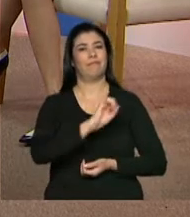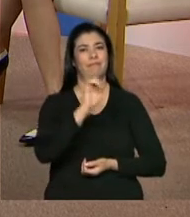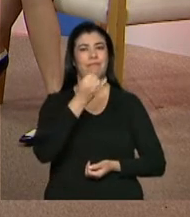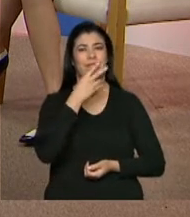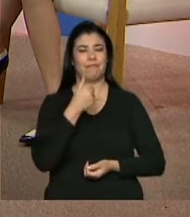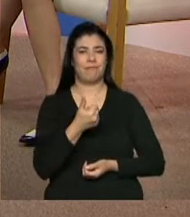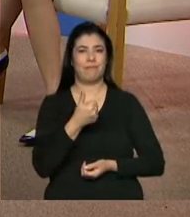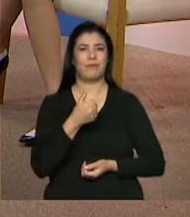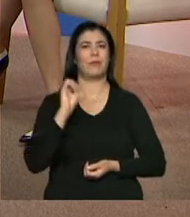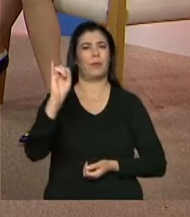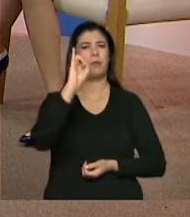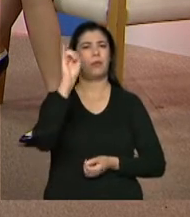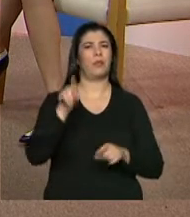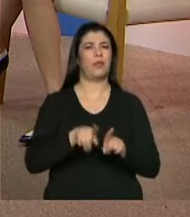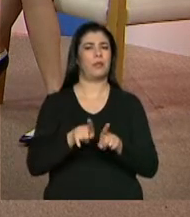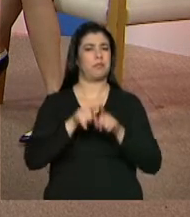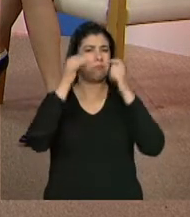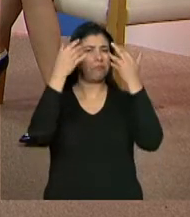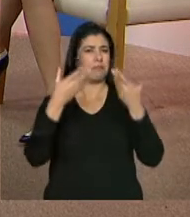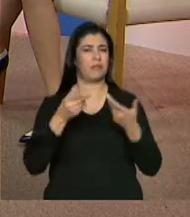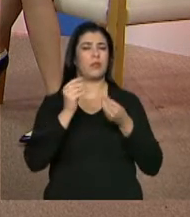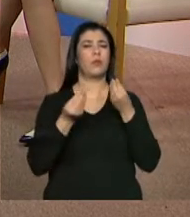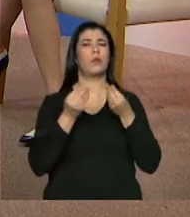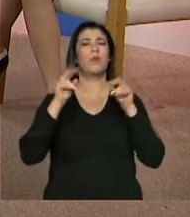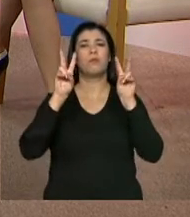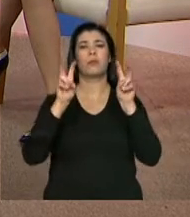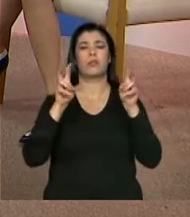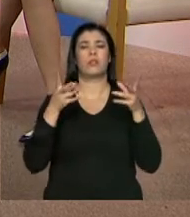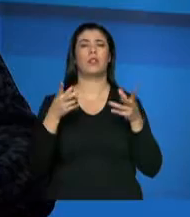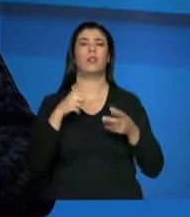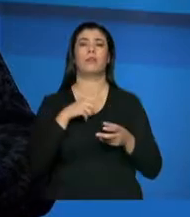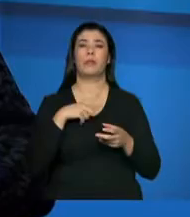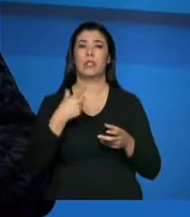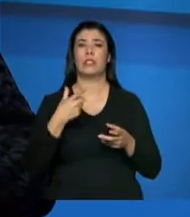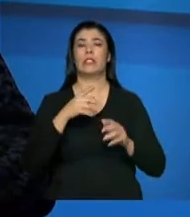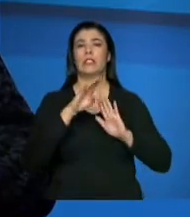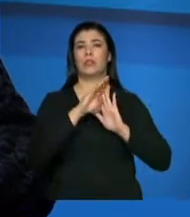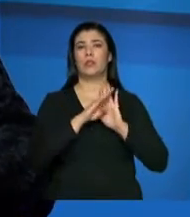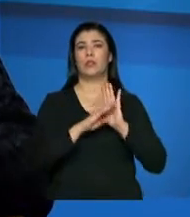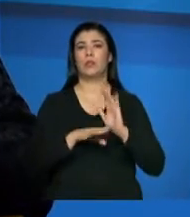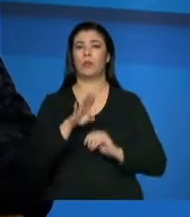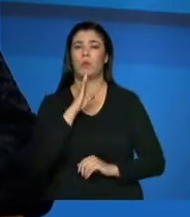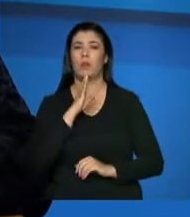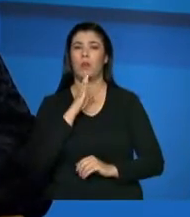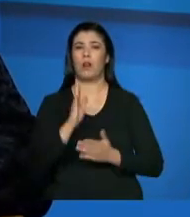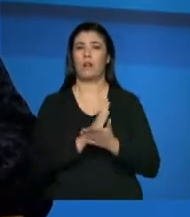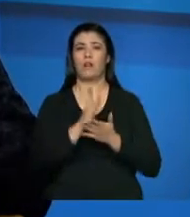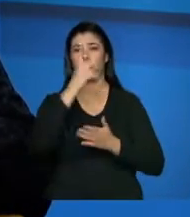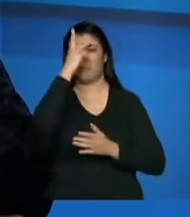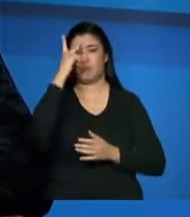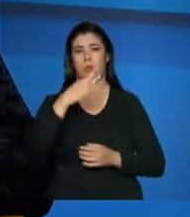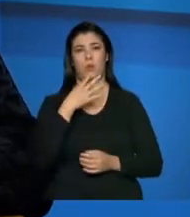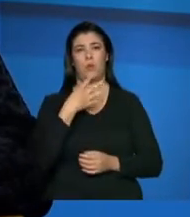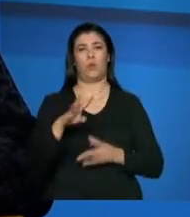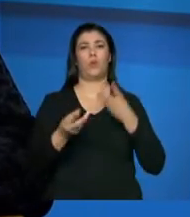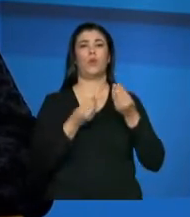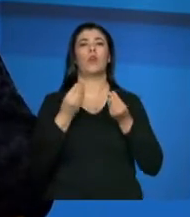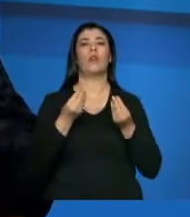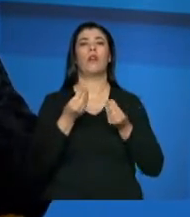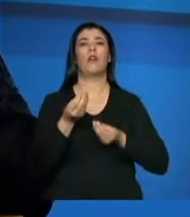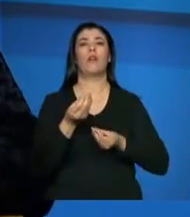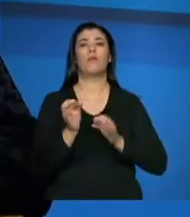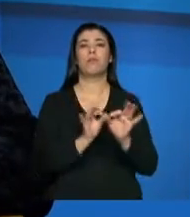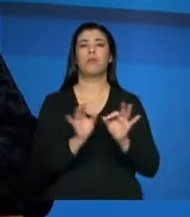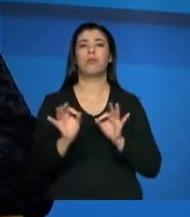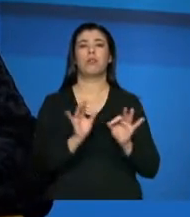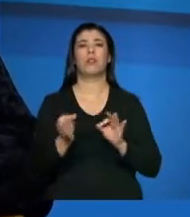É muito importante estar aqui falar do assunto. É um assunto, apesar dos programas serem conhecidos, muitas vezes as pessoas não conhecem o que está por trás desses programas